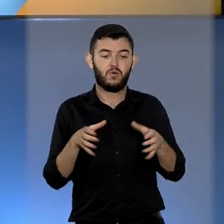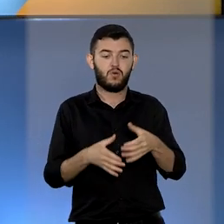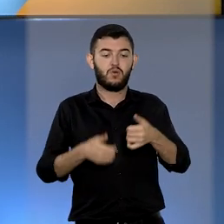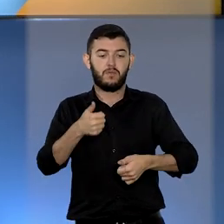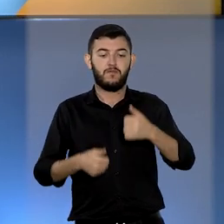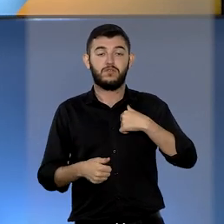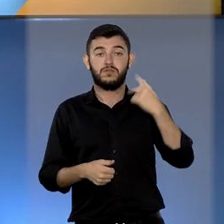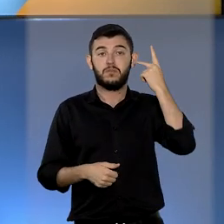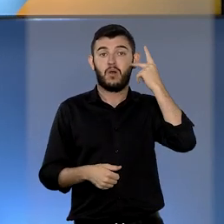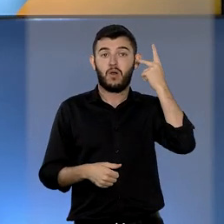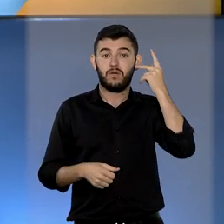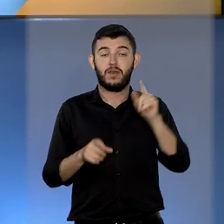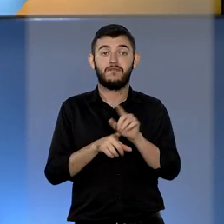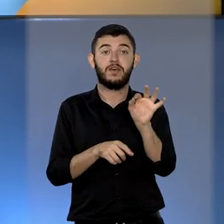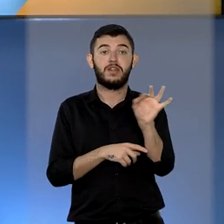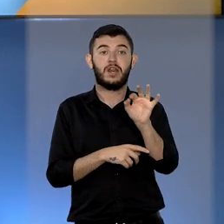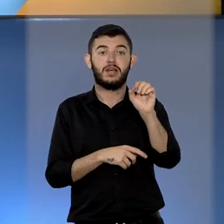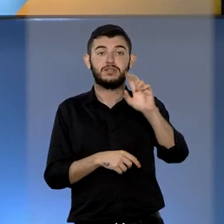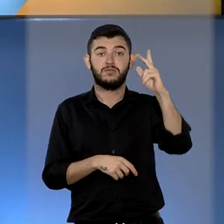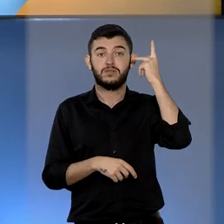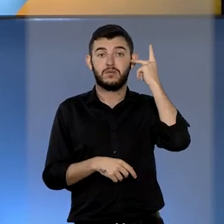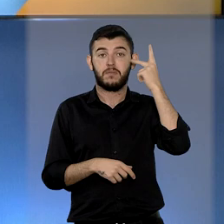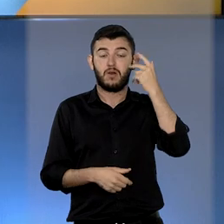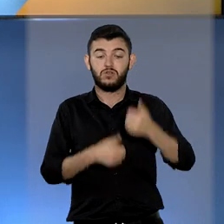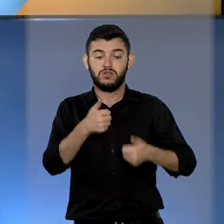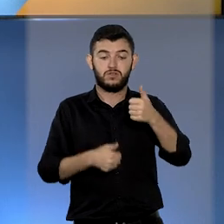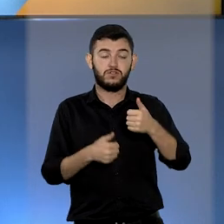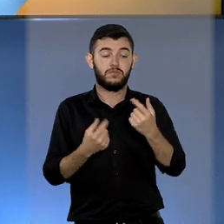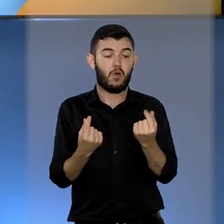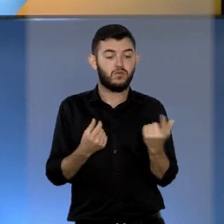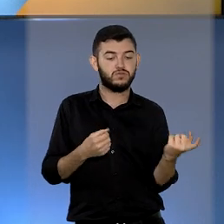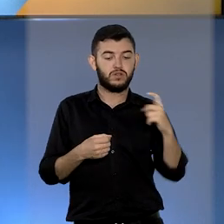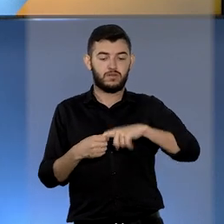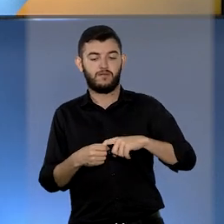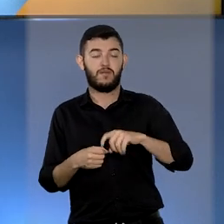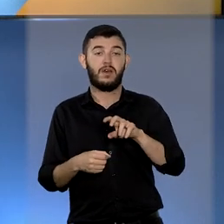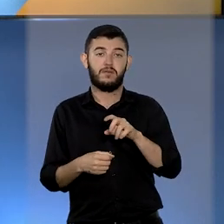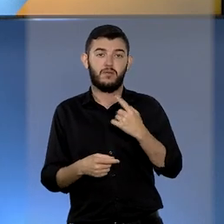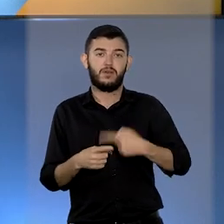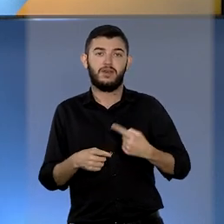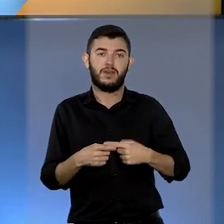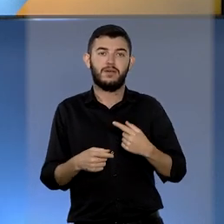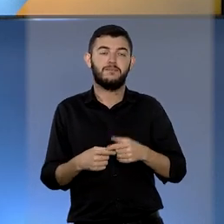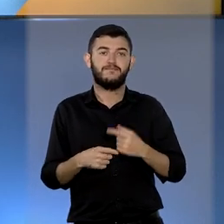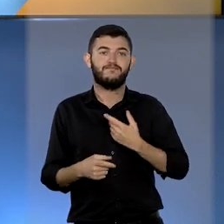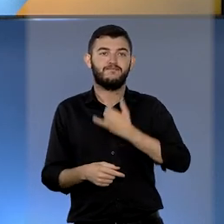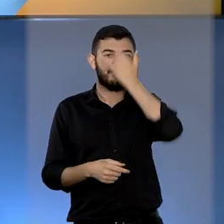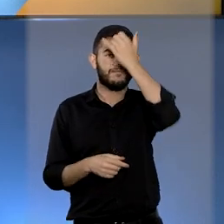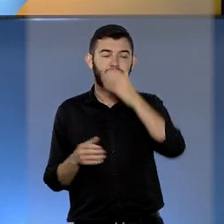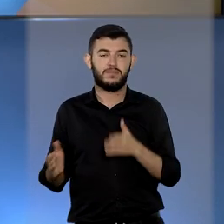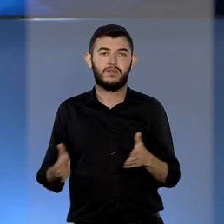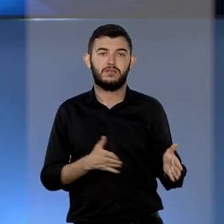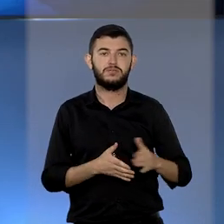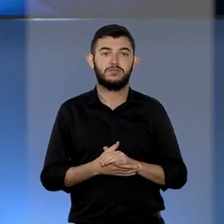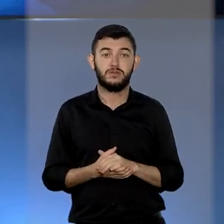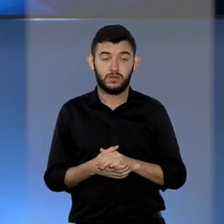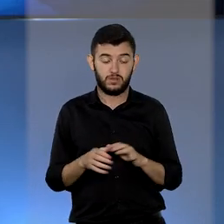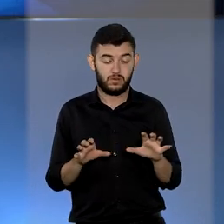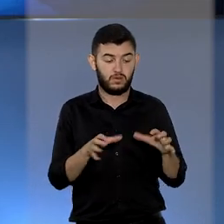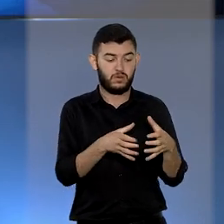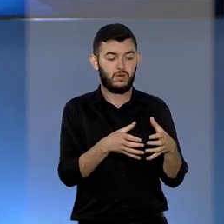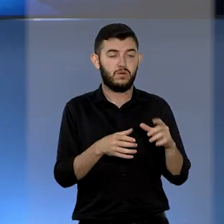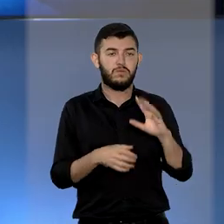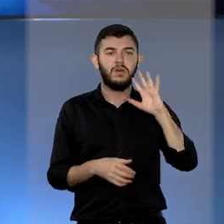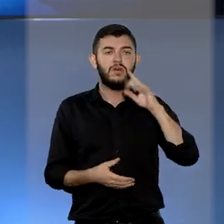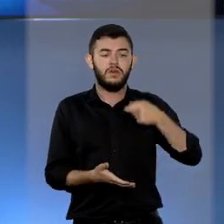e pela Federação Paulista de Futebol. A repórter Marina Campos traz mais informações. O colegiado